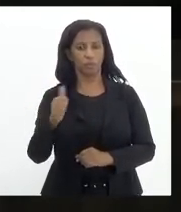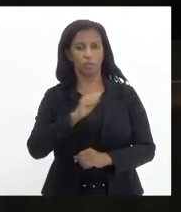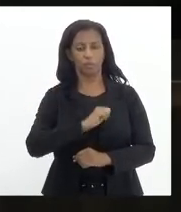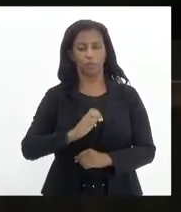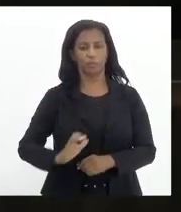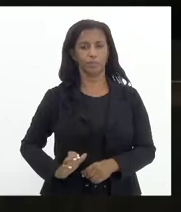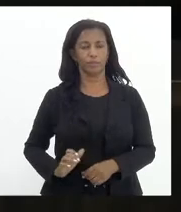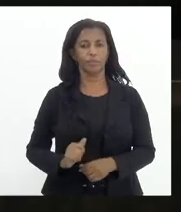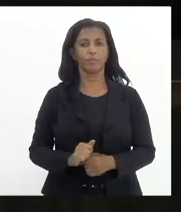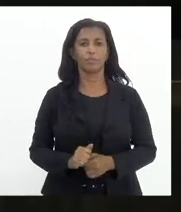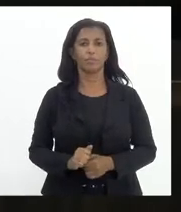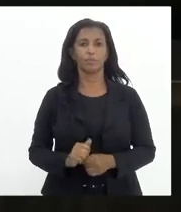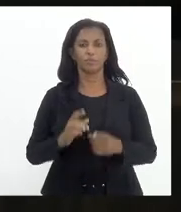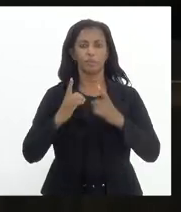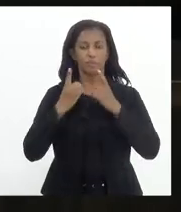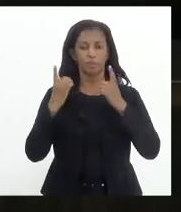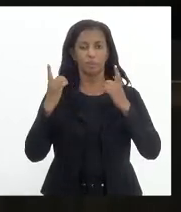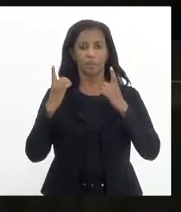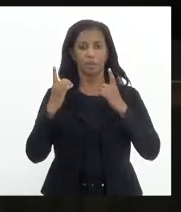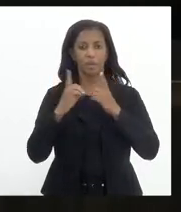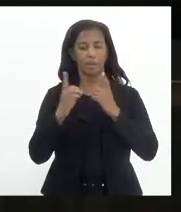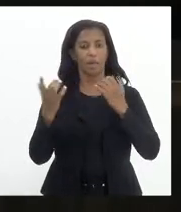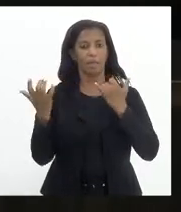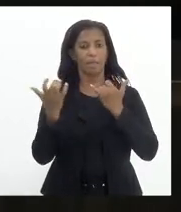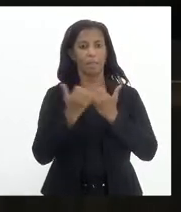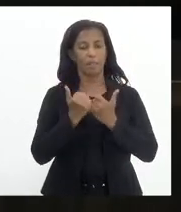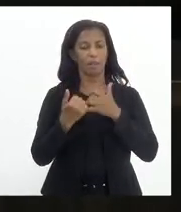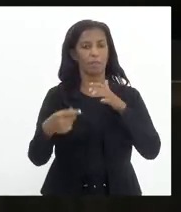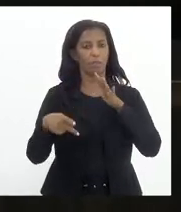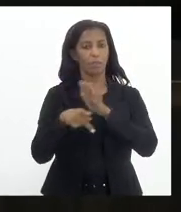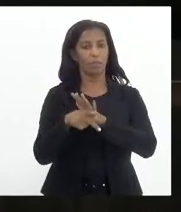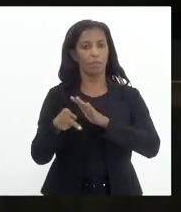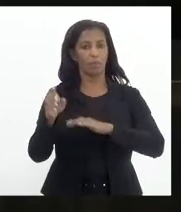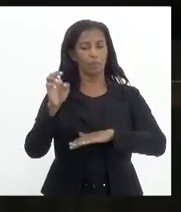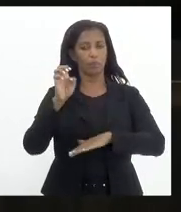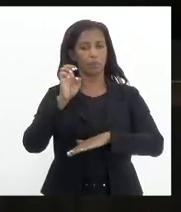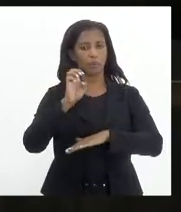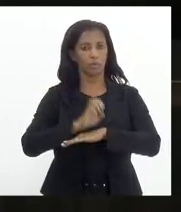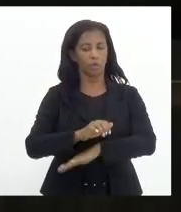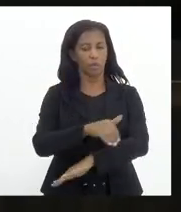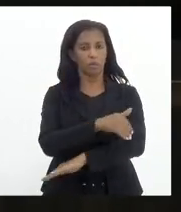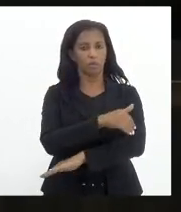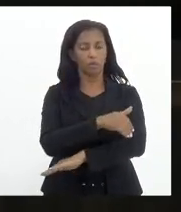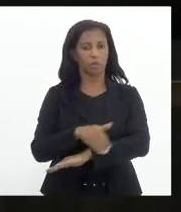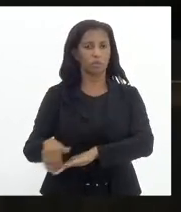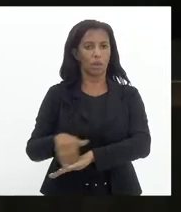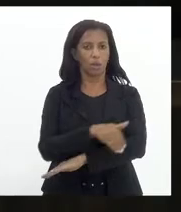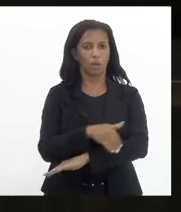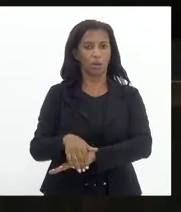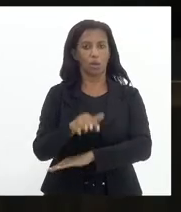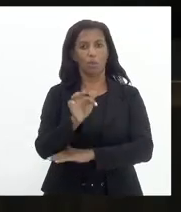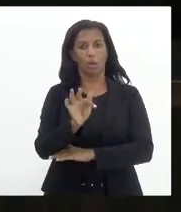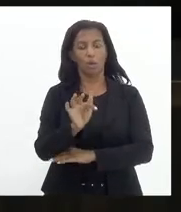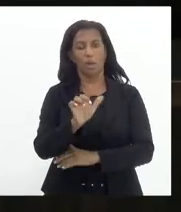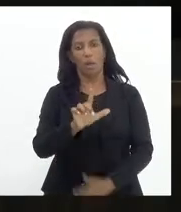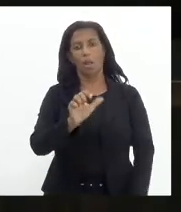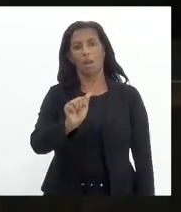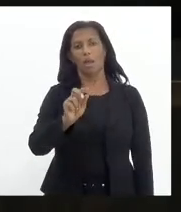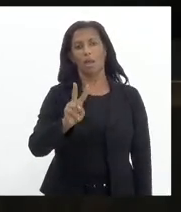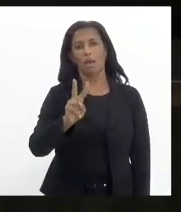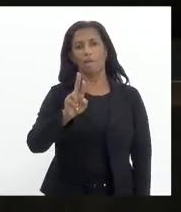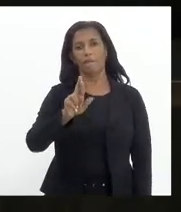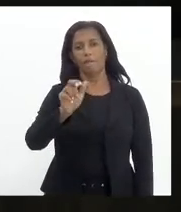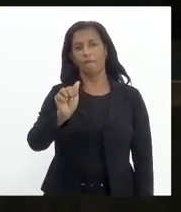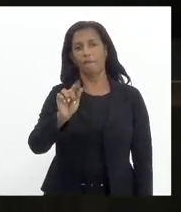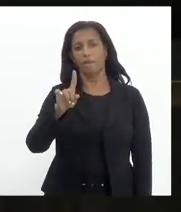Siciliano, que declara patrimônio imaterial do Estado do Rio de Janeiro, a rua do Lavradio e o complexo de imóveis e de